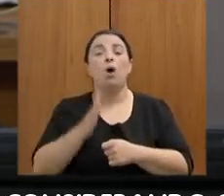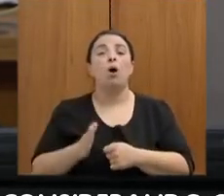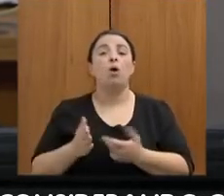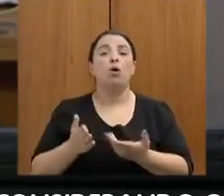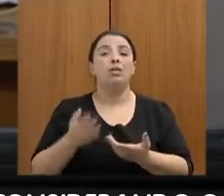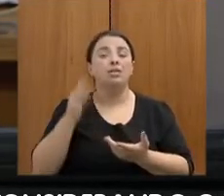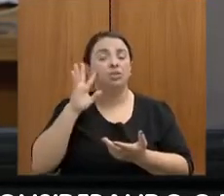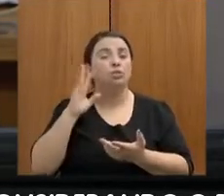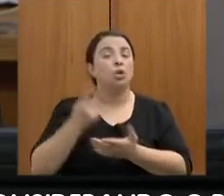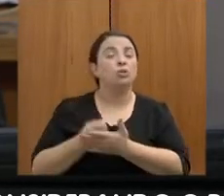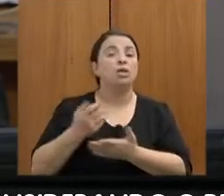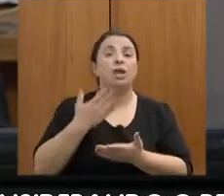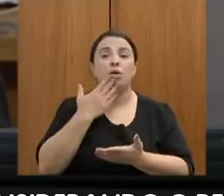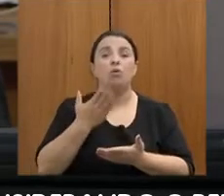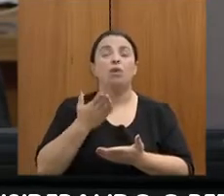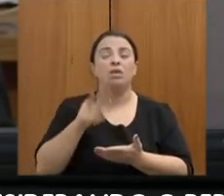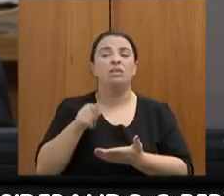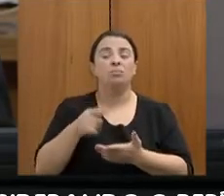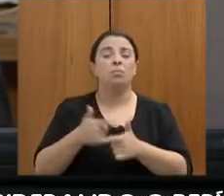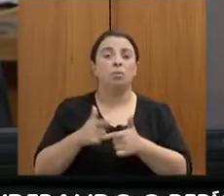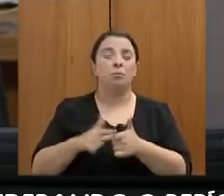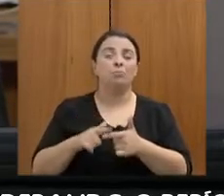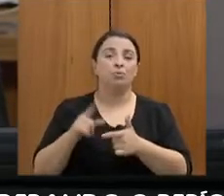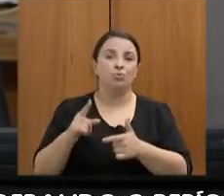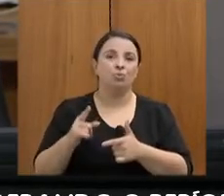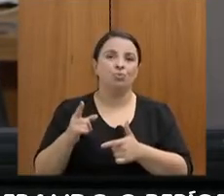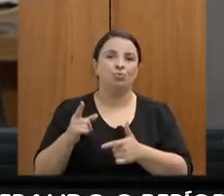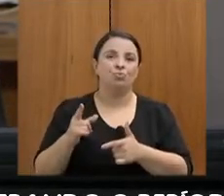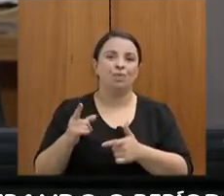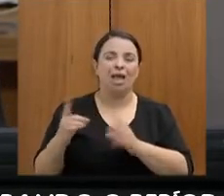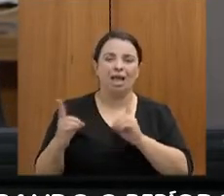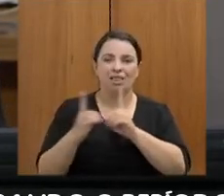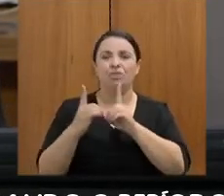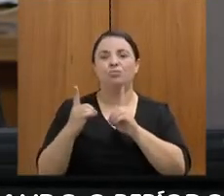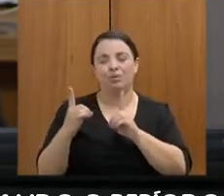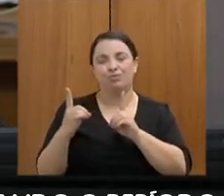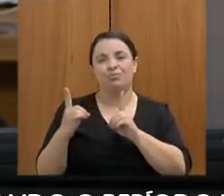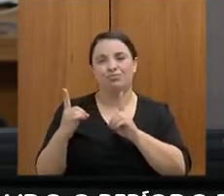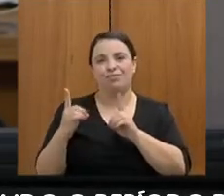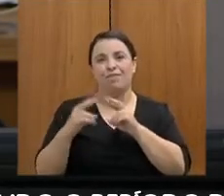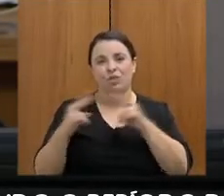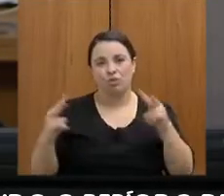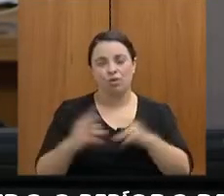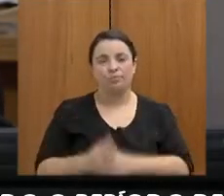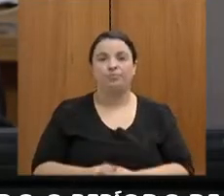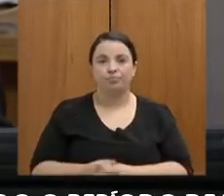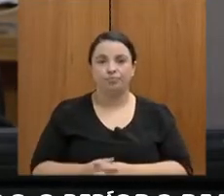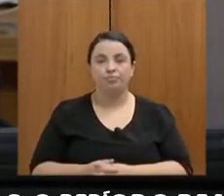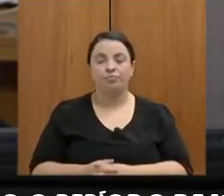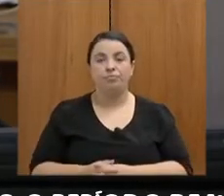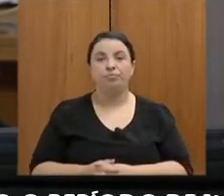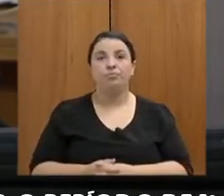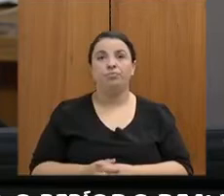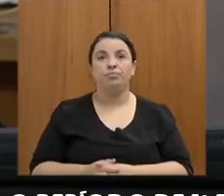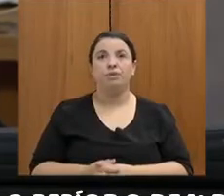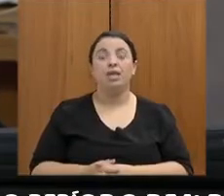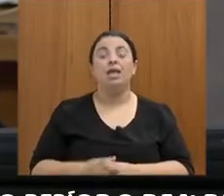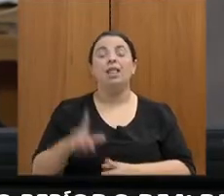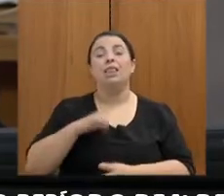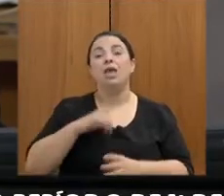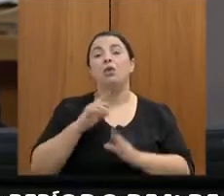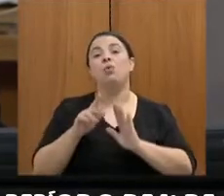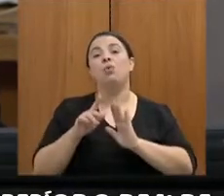solucionar essa questão. Por último, eu coloquei aqui o projeto que agora virou lei complementar